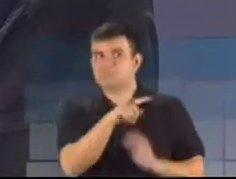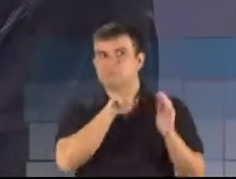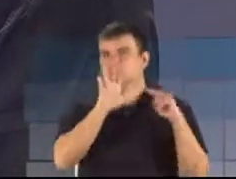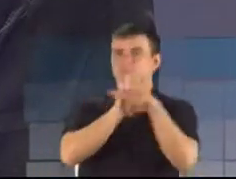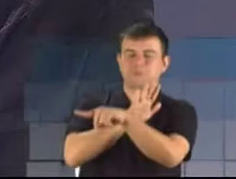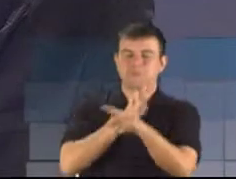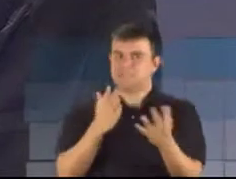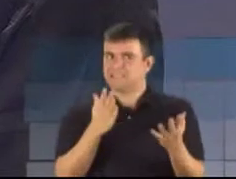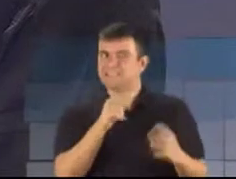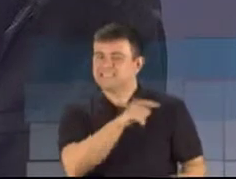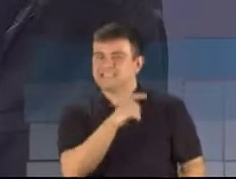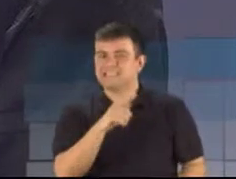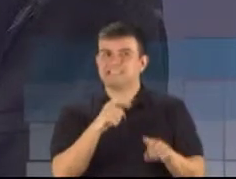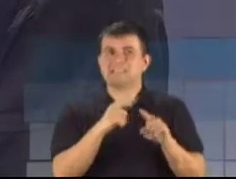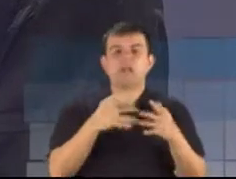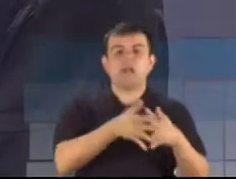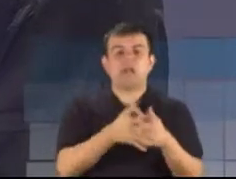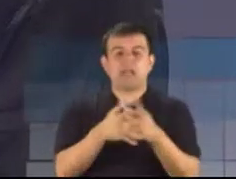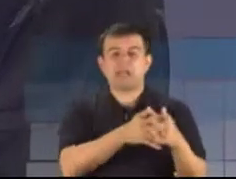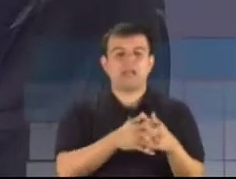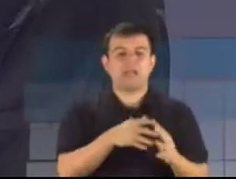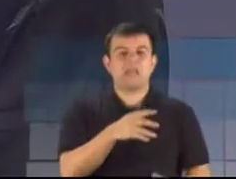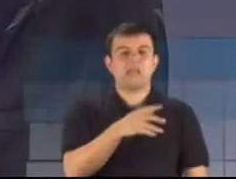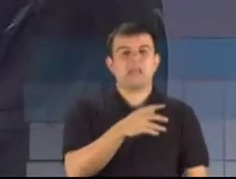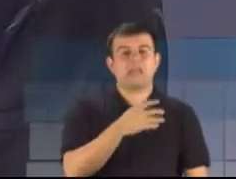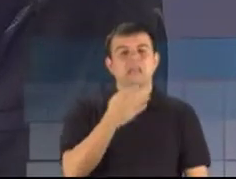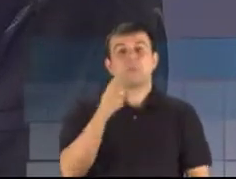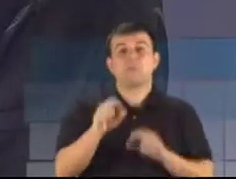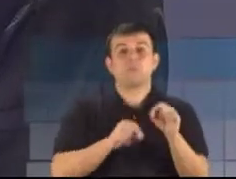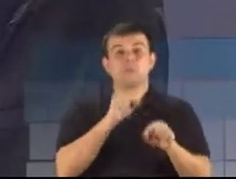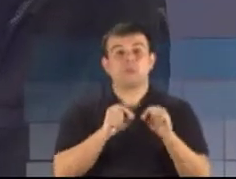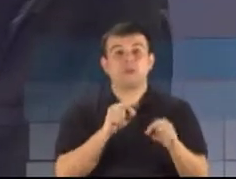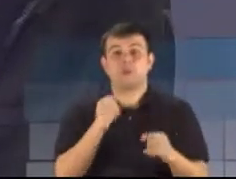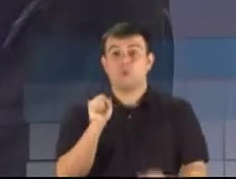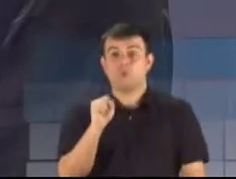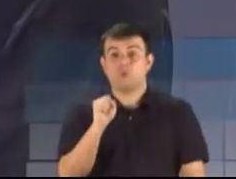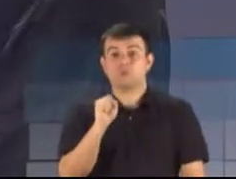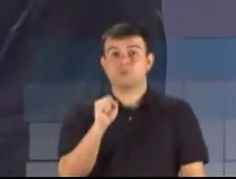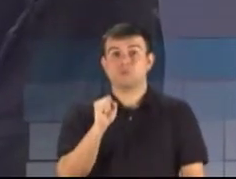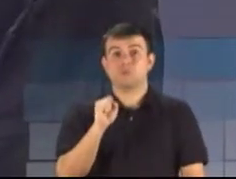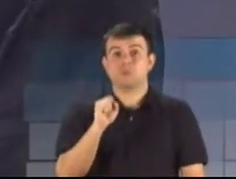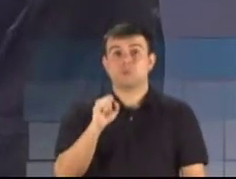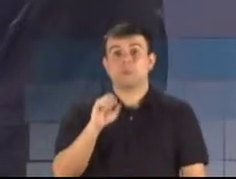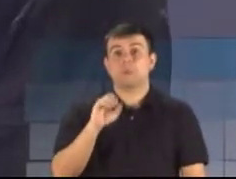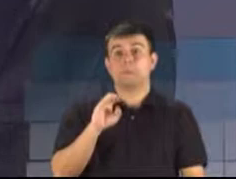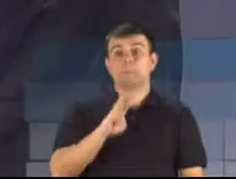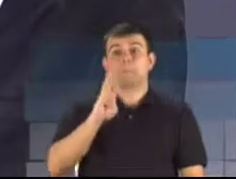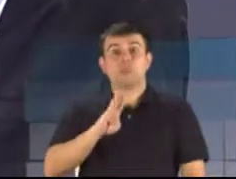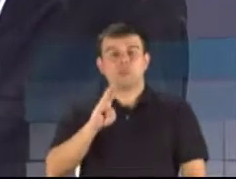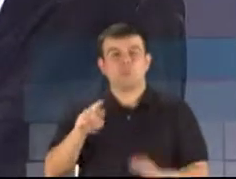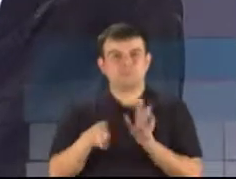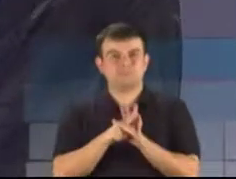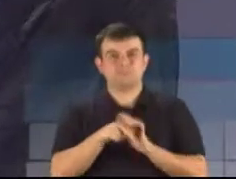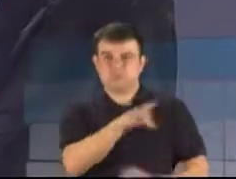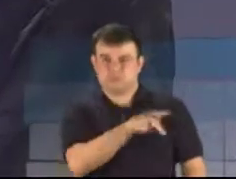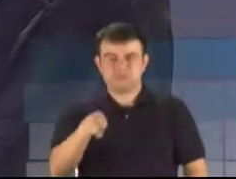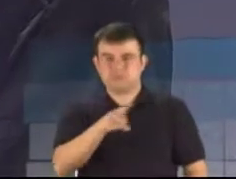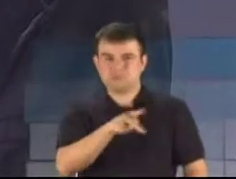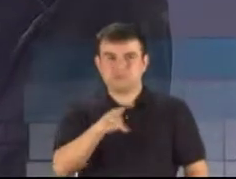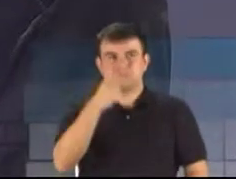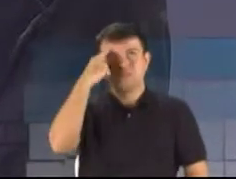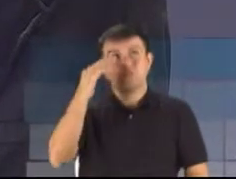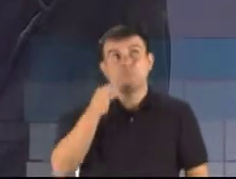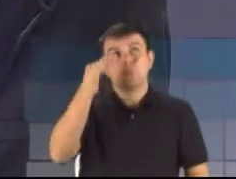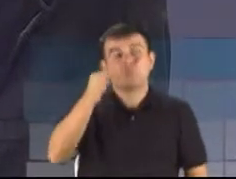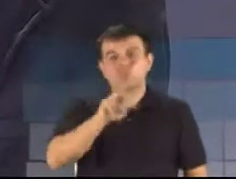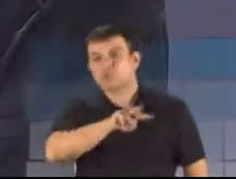esses mais de 8 bilhões dos professores venham a tornar precatórios. aí sim é muito difícil